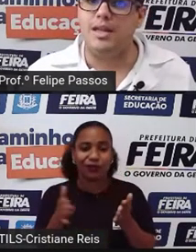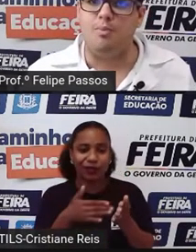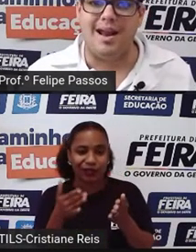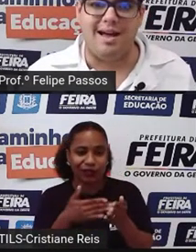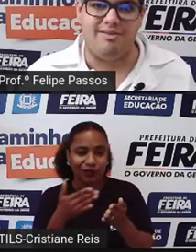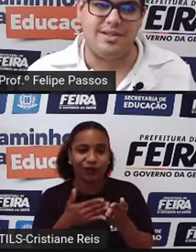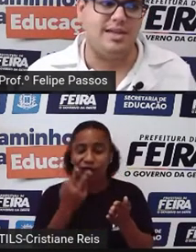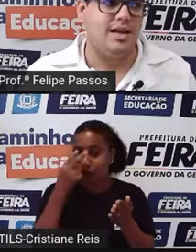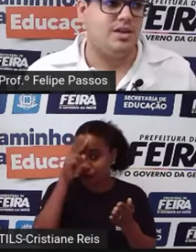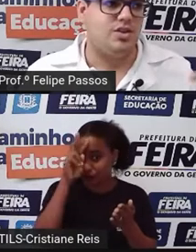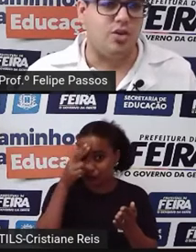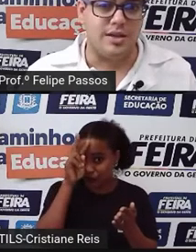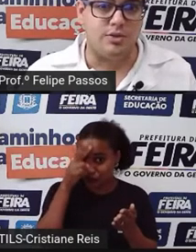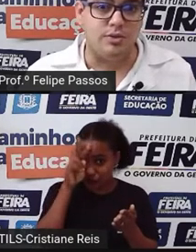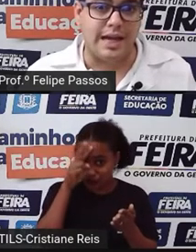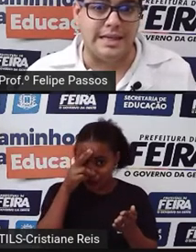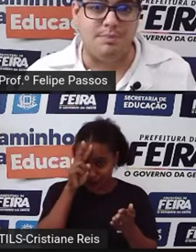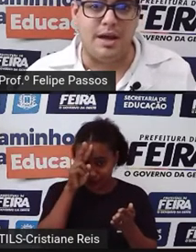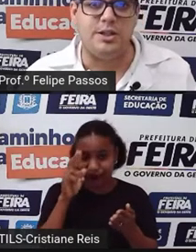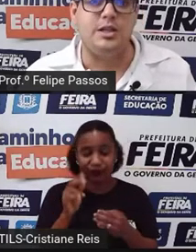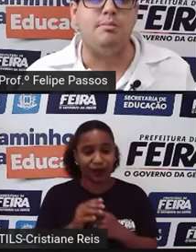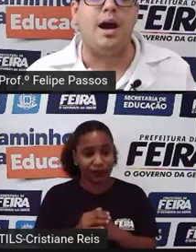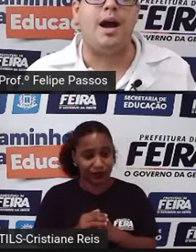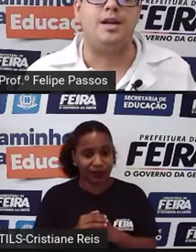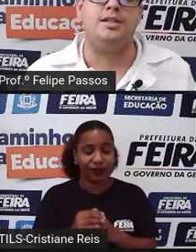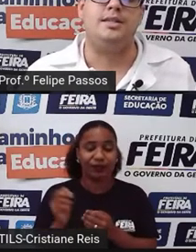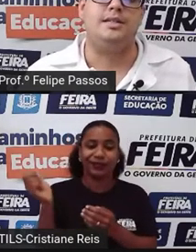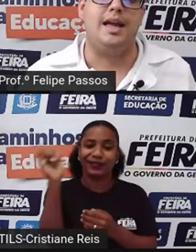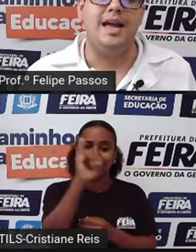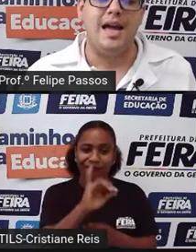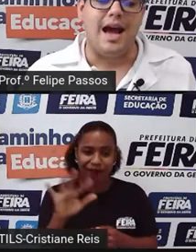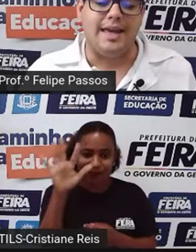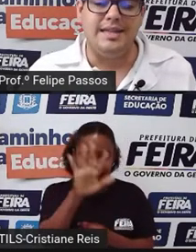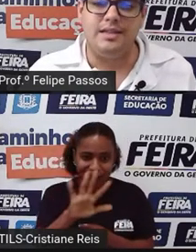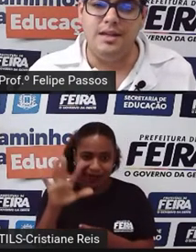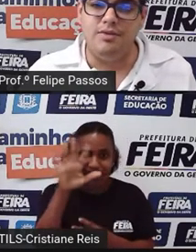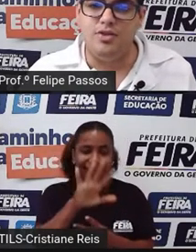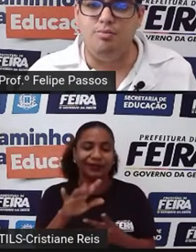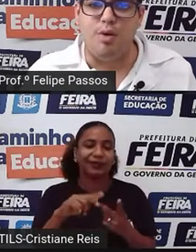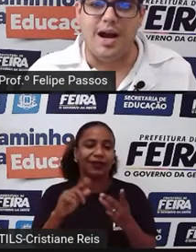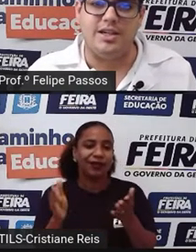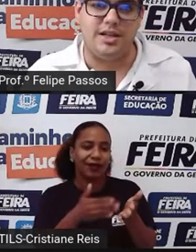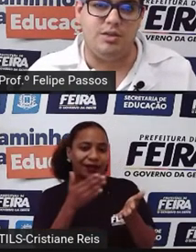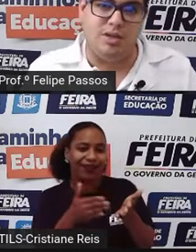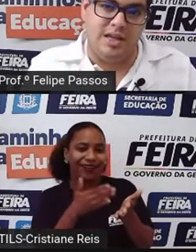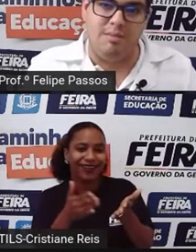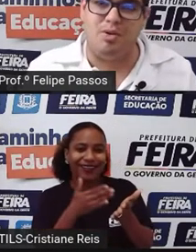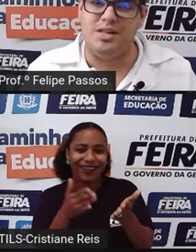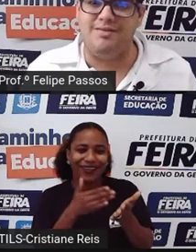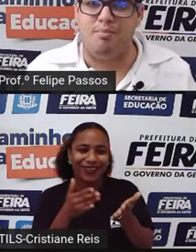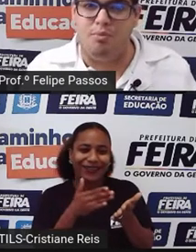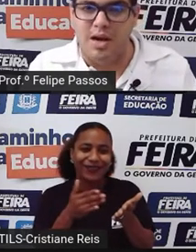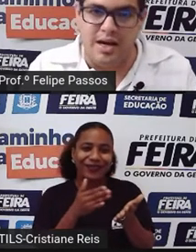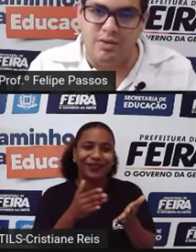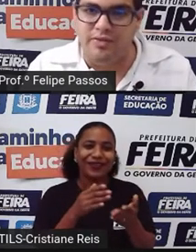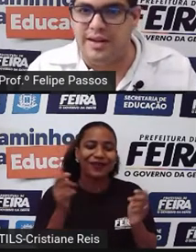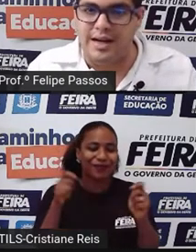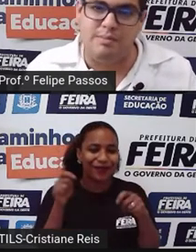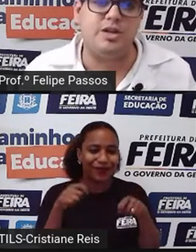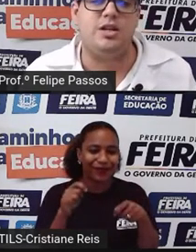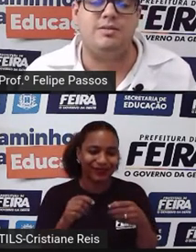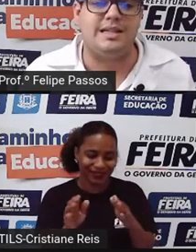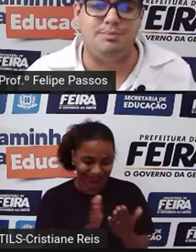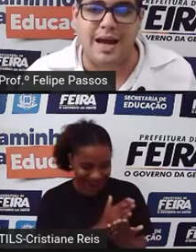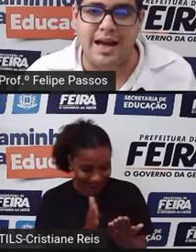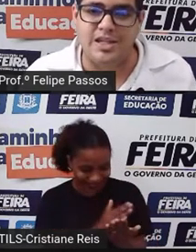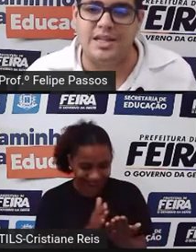que não tenham palavras, histórias contadas a partir de imagens, né? Aqueles livros de borracha que o neném pode levar para o banho e ficar